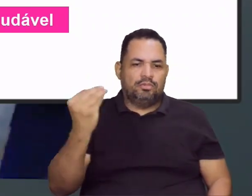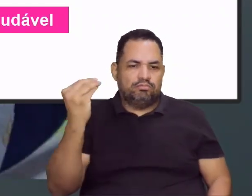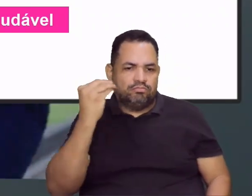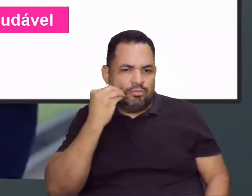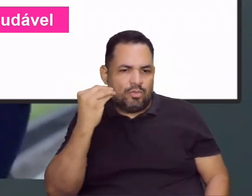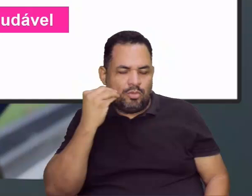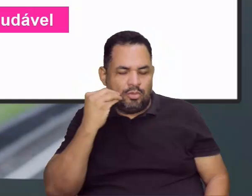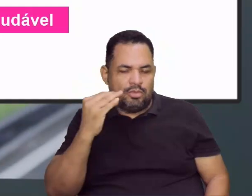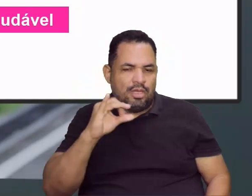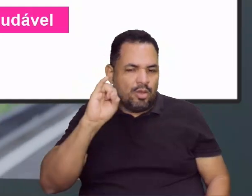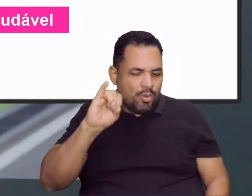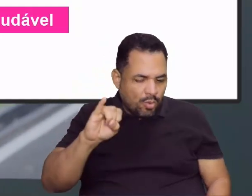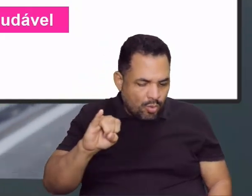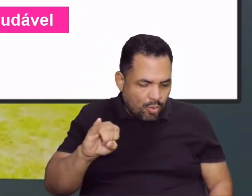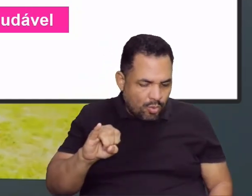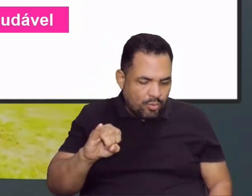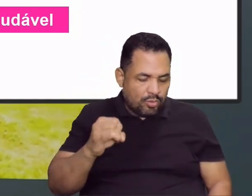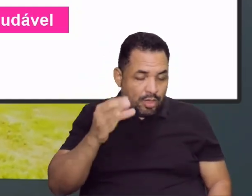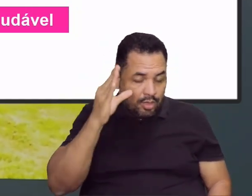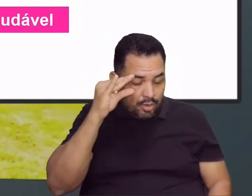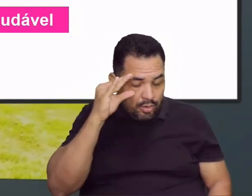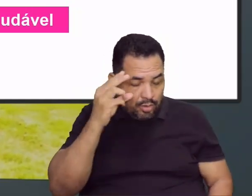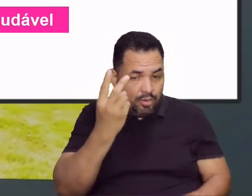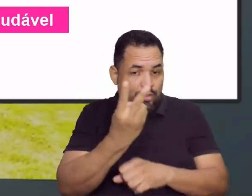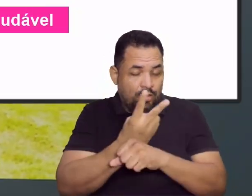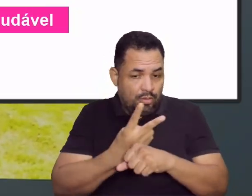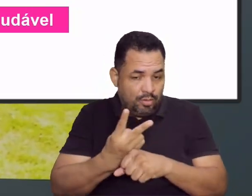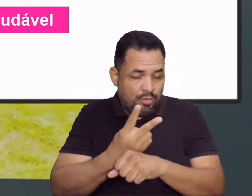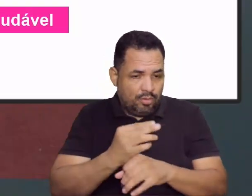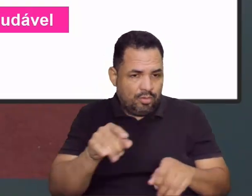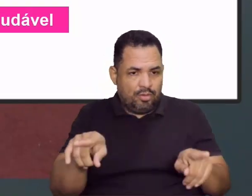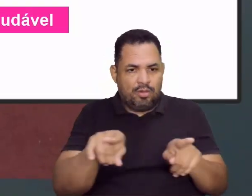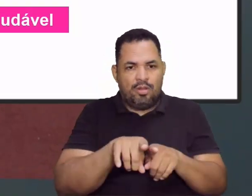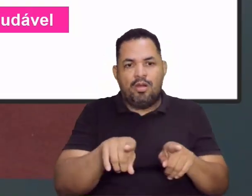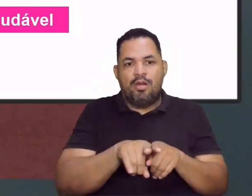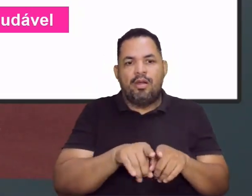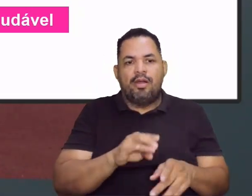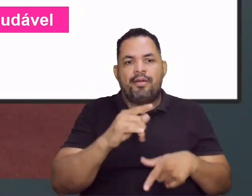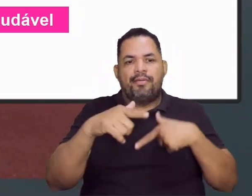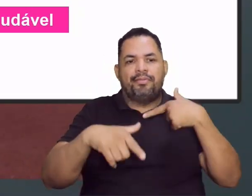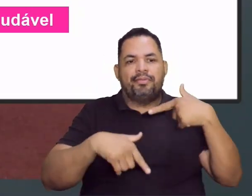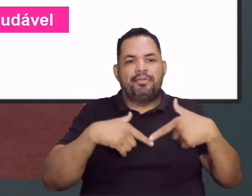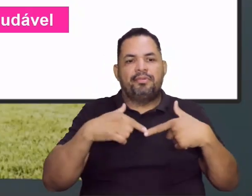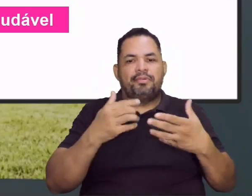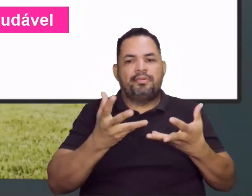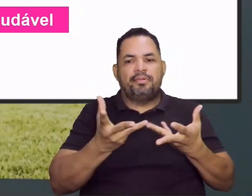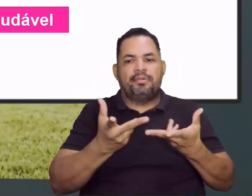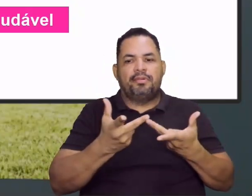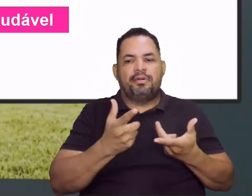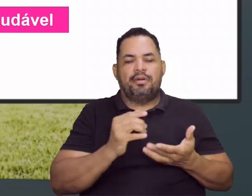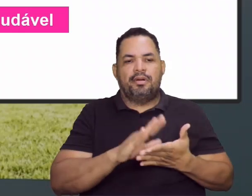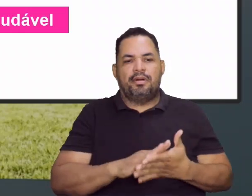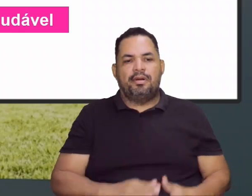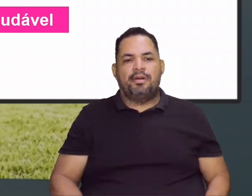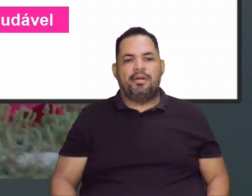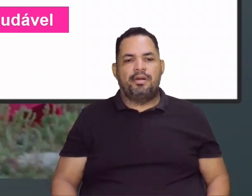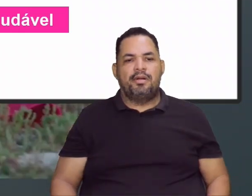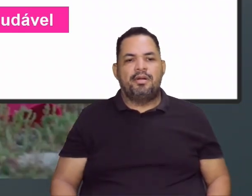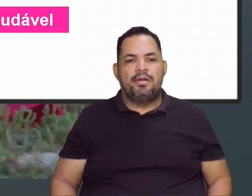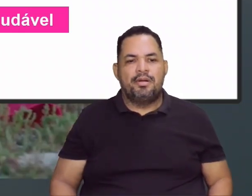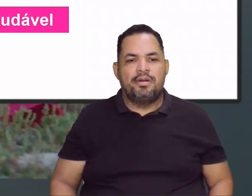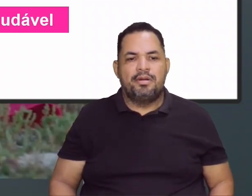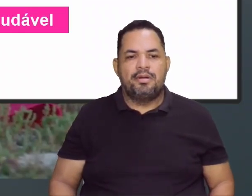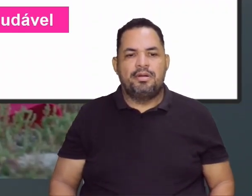tiveram a curiosidade? Busque! Vão nessa linha também. Vai trabalhar aí habilidades muito significativas em todos